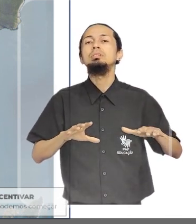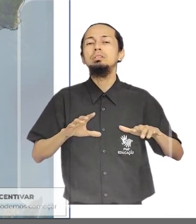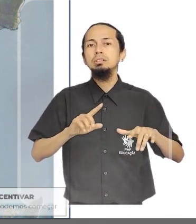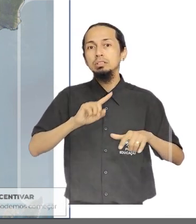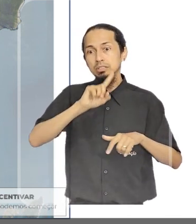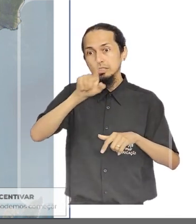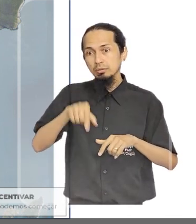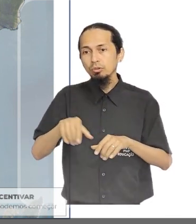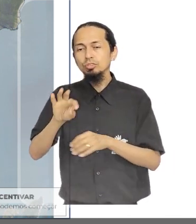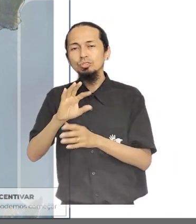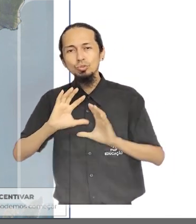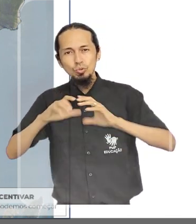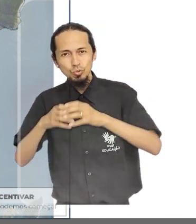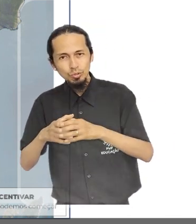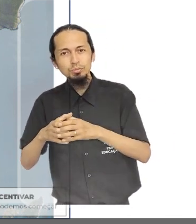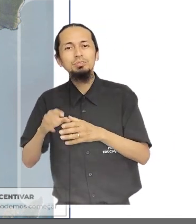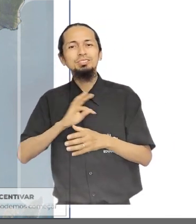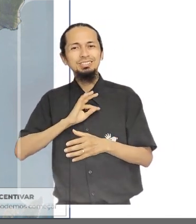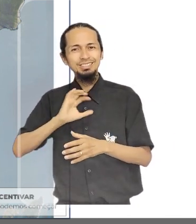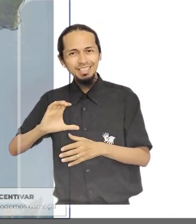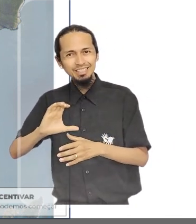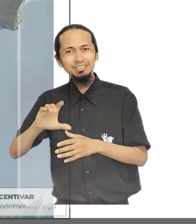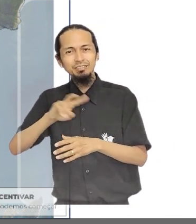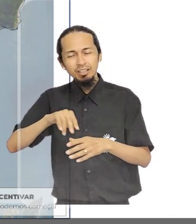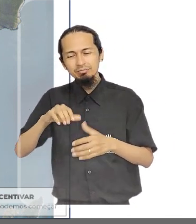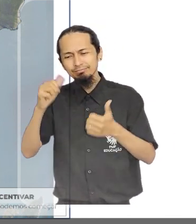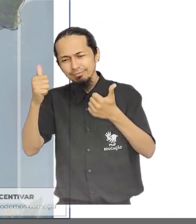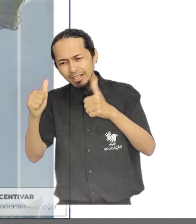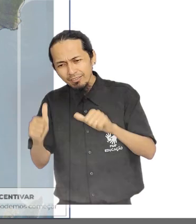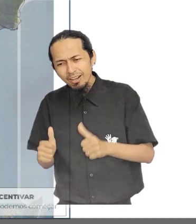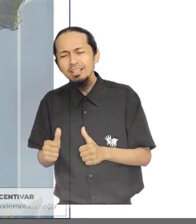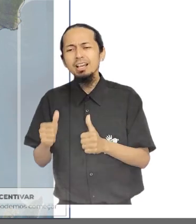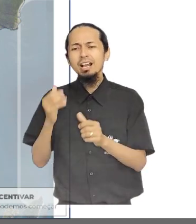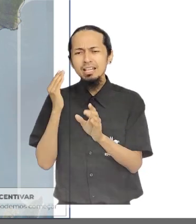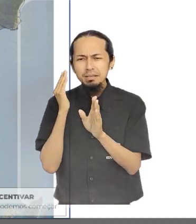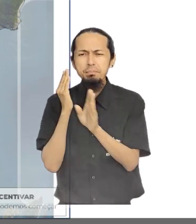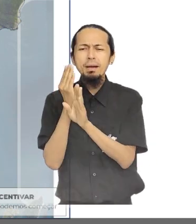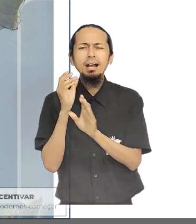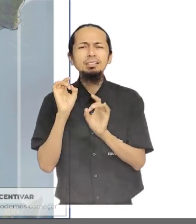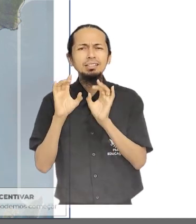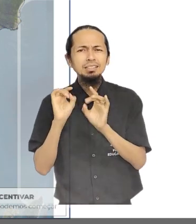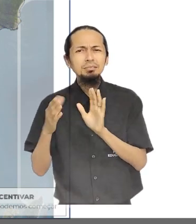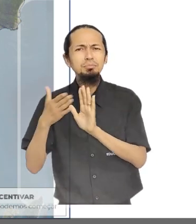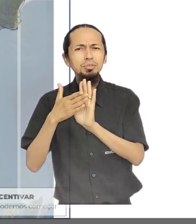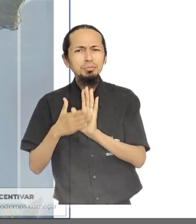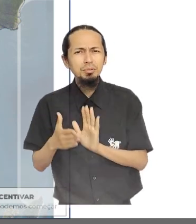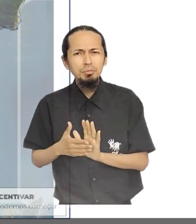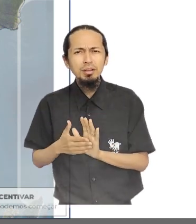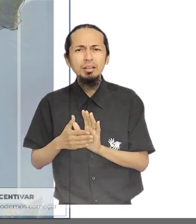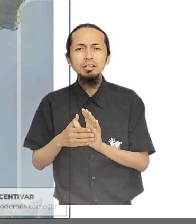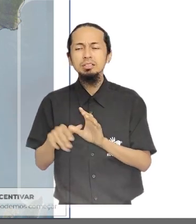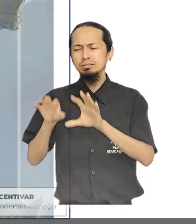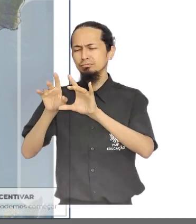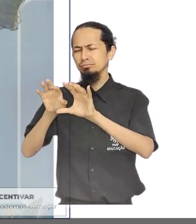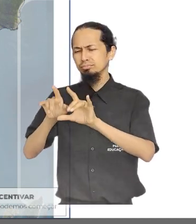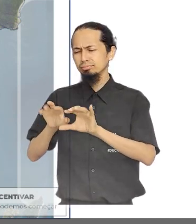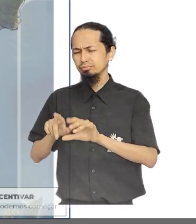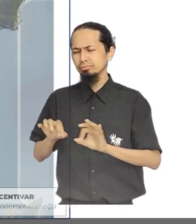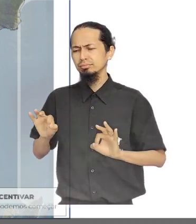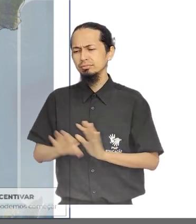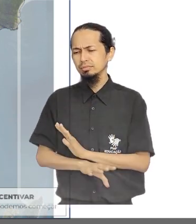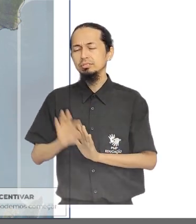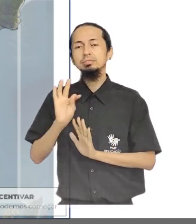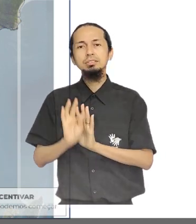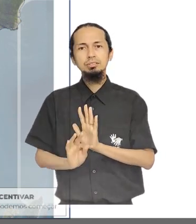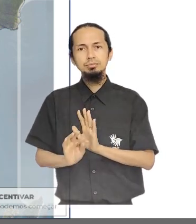pública, tecnicamente serão analisados os cenários com o impacto das propostas e consolidado o texto